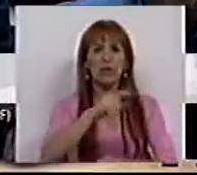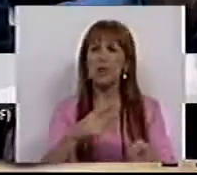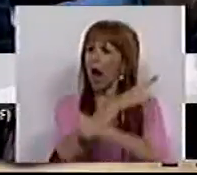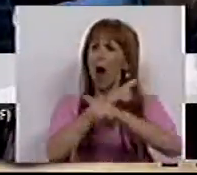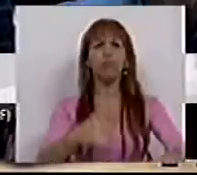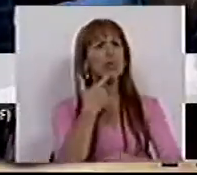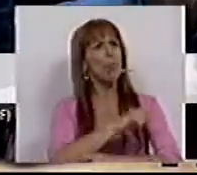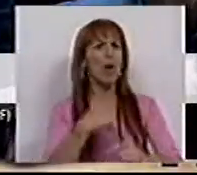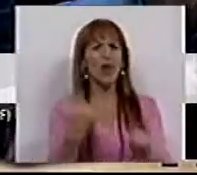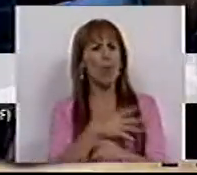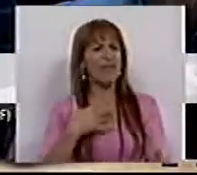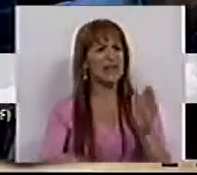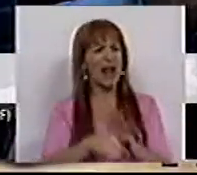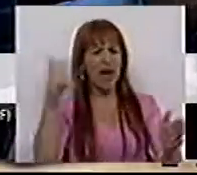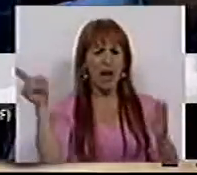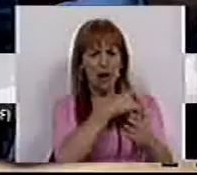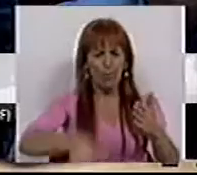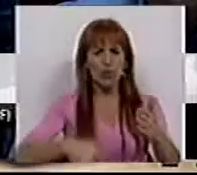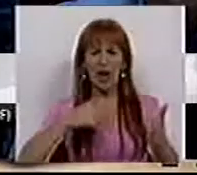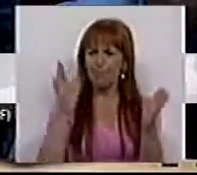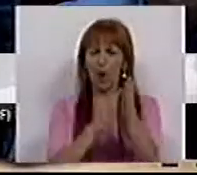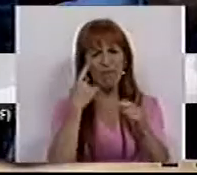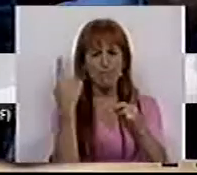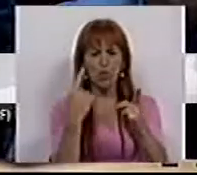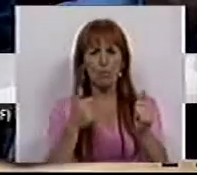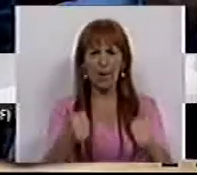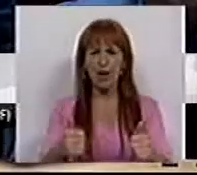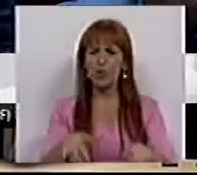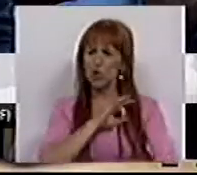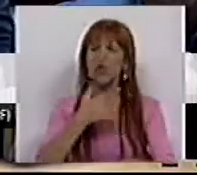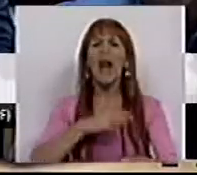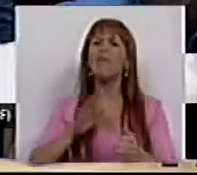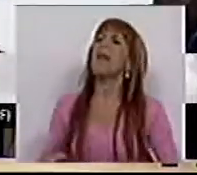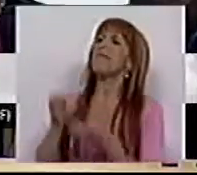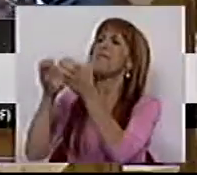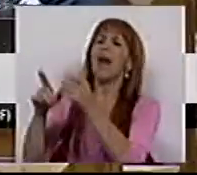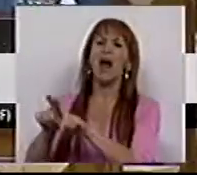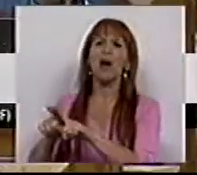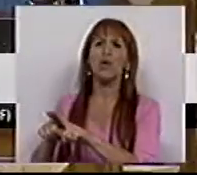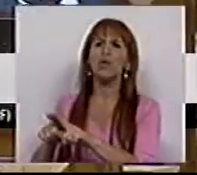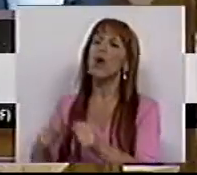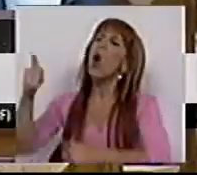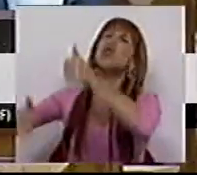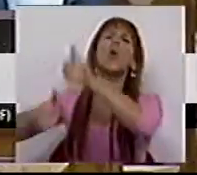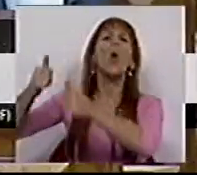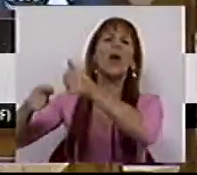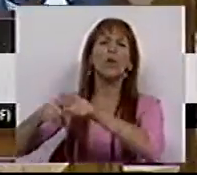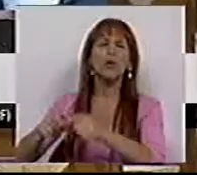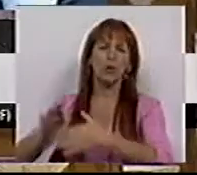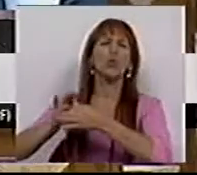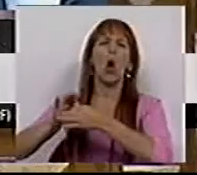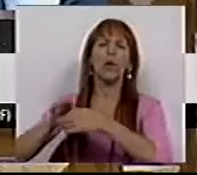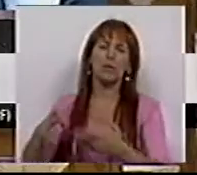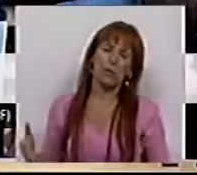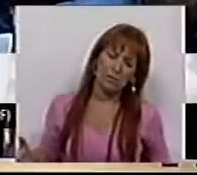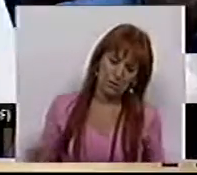estão proibidos pelo decreto-lei. Esta é a prova evidente do que os senhores querem entregar aos tais concorrentes sólidos.